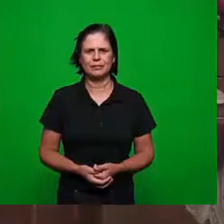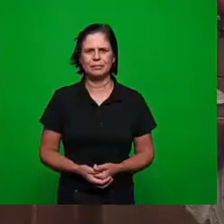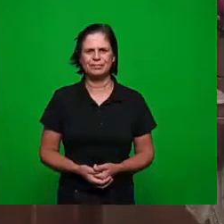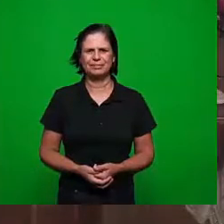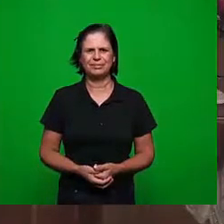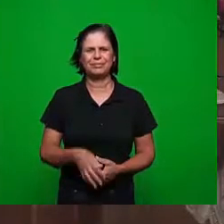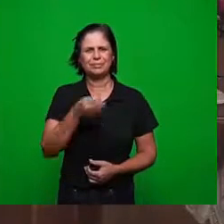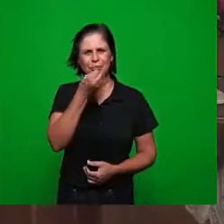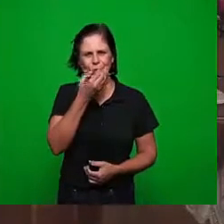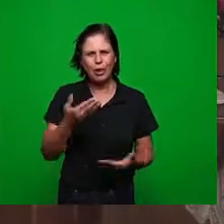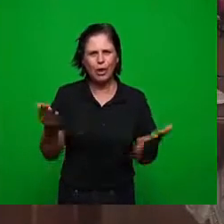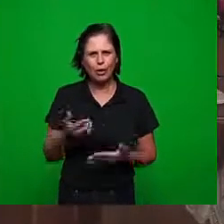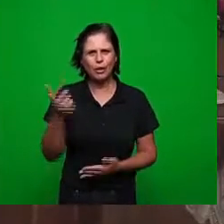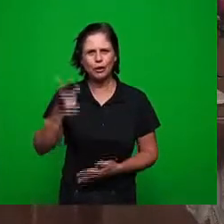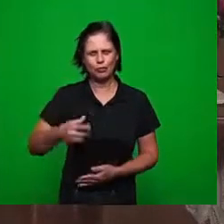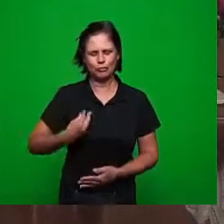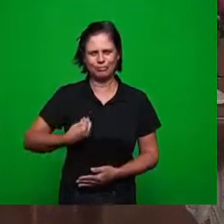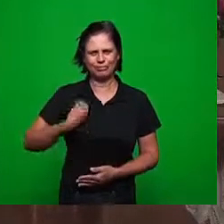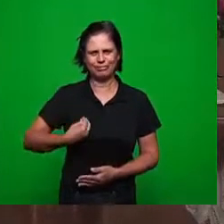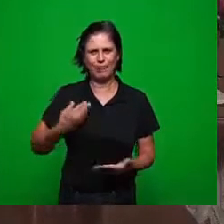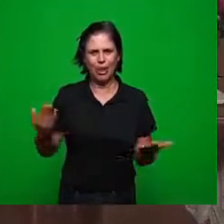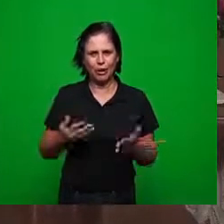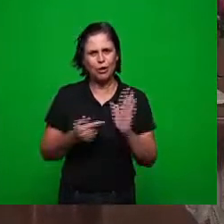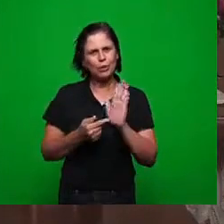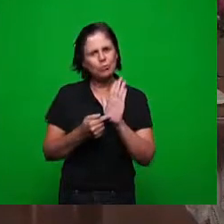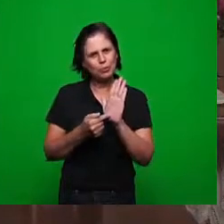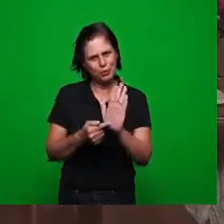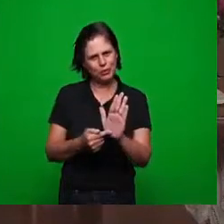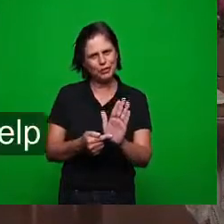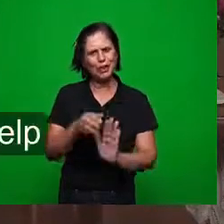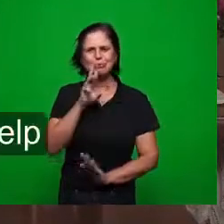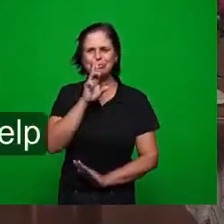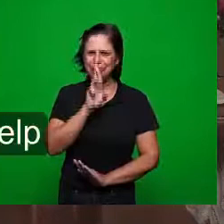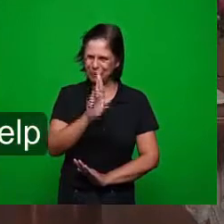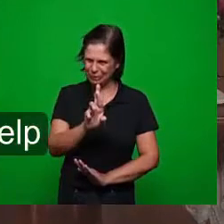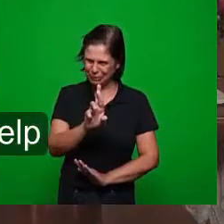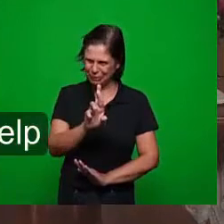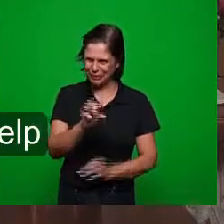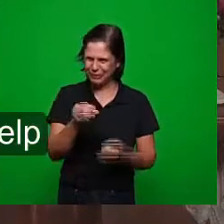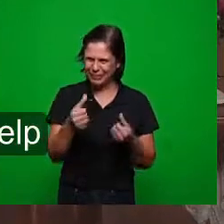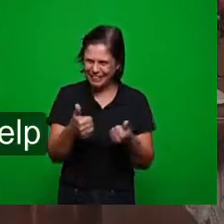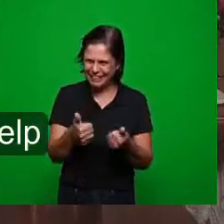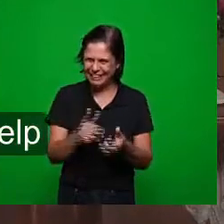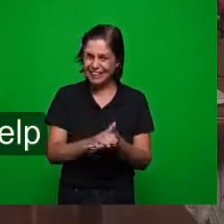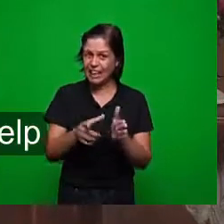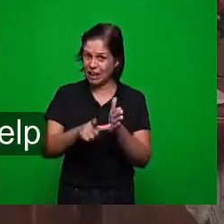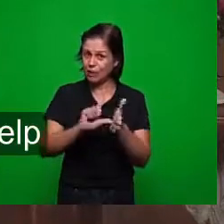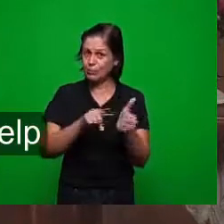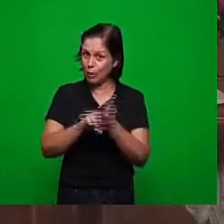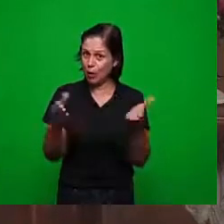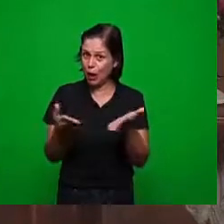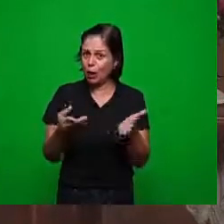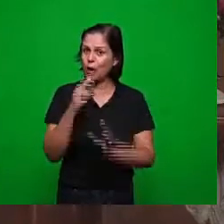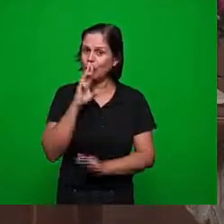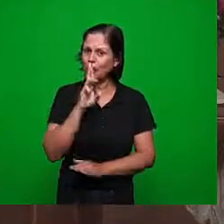muito bem irmão nós estamos de volta e iremos passar agora para os irmãos as respostas às perguntas que foram feitas e uma ajuda aos irmãos ao trabalho